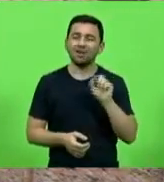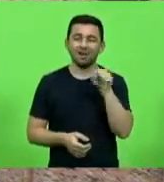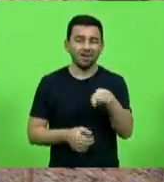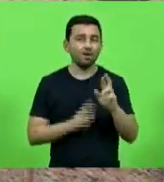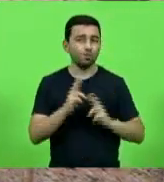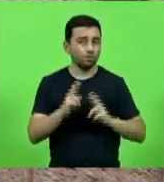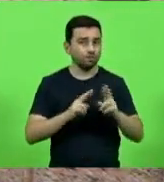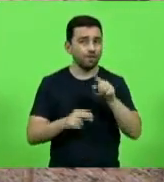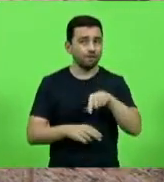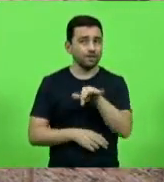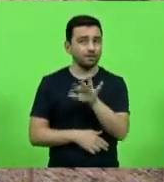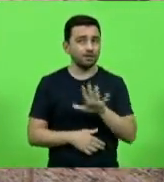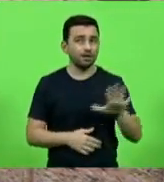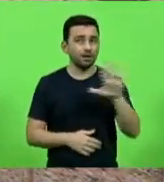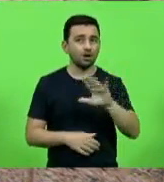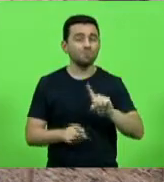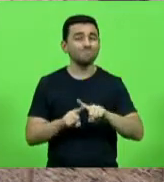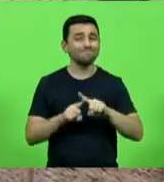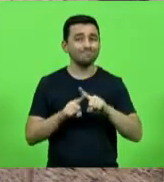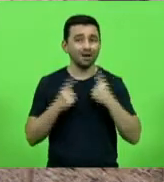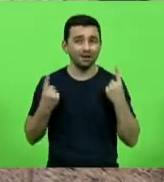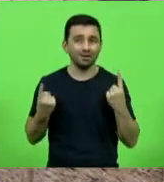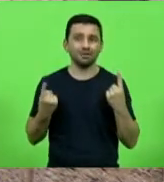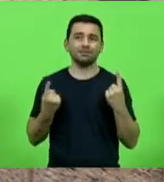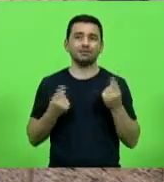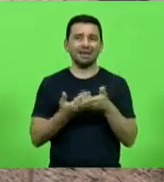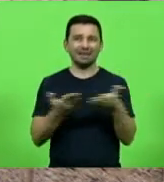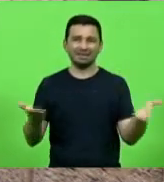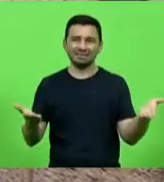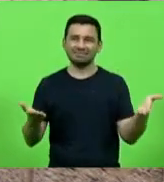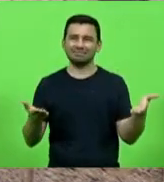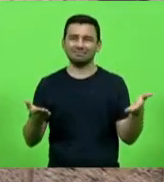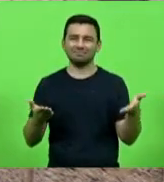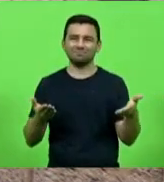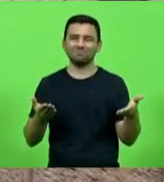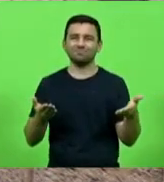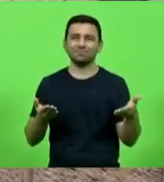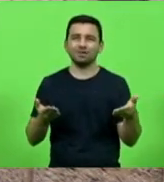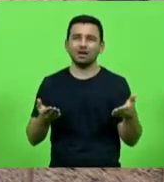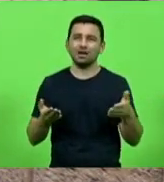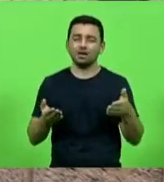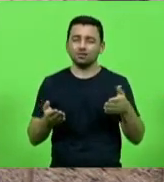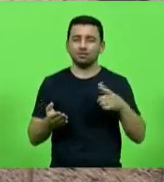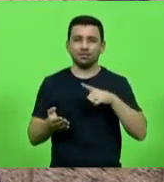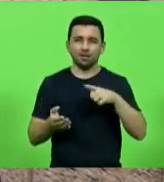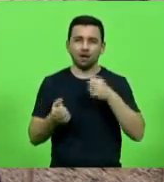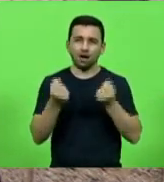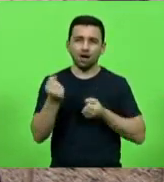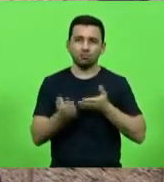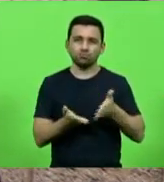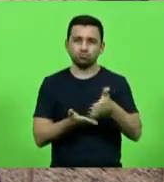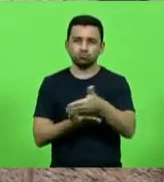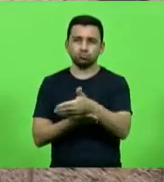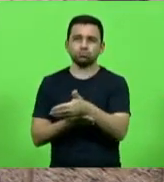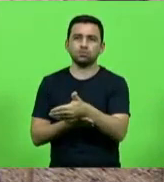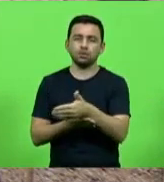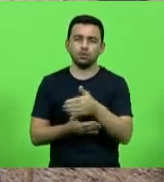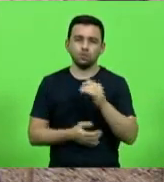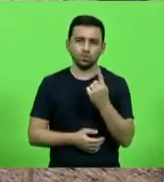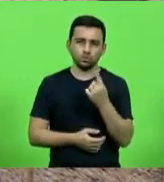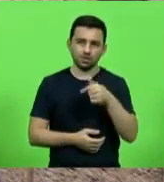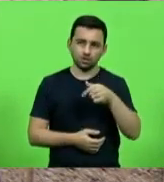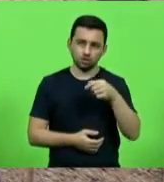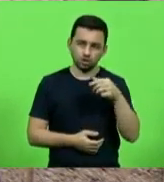federal. No entanto, o trânsito que está sendo desviado do quilômetro 179 até o